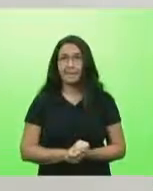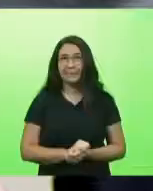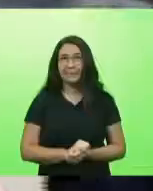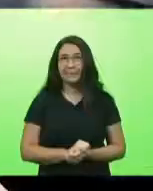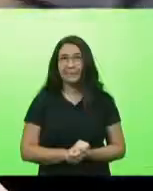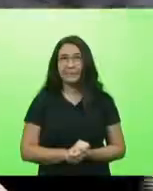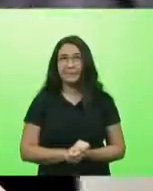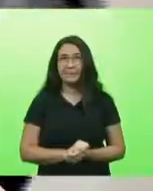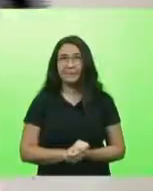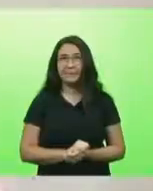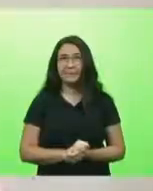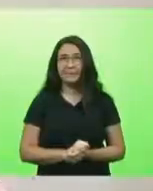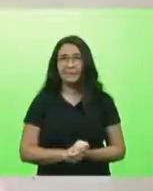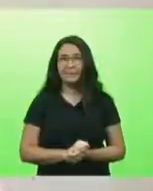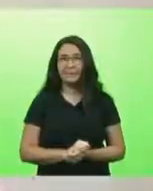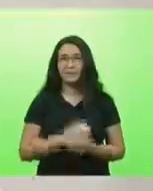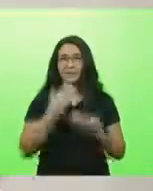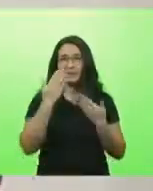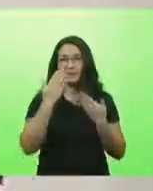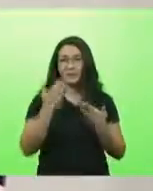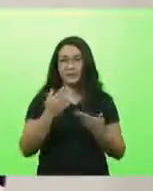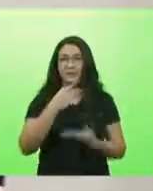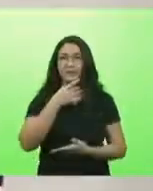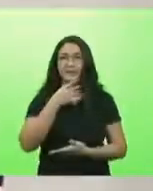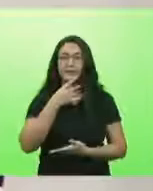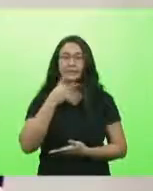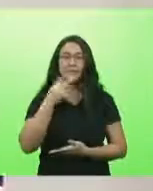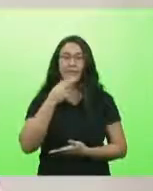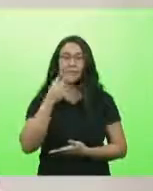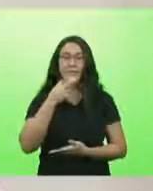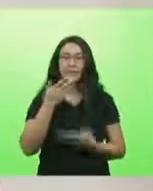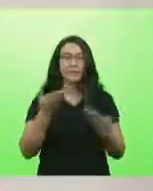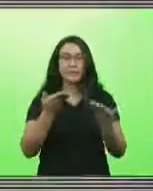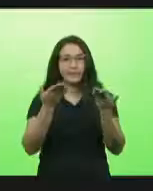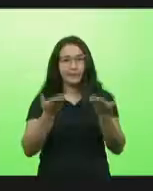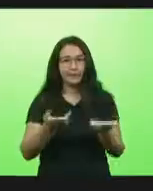Obrigado, deputado Kennedy e Ivan Nats. Por 10 minutos, deputado.